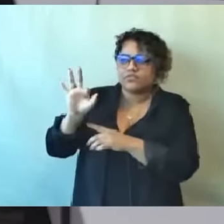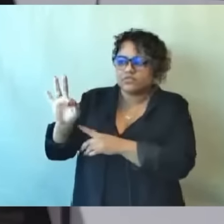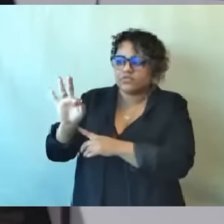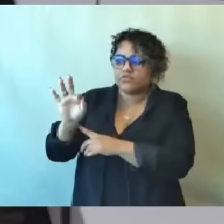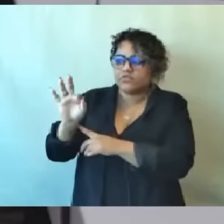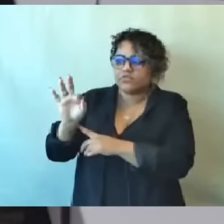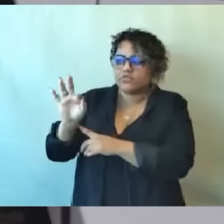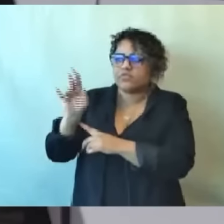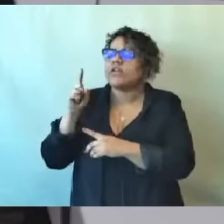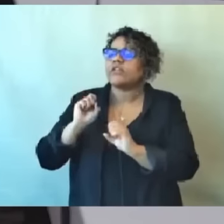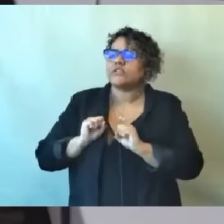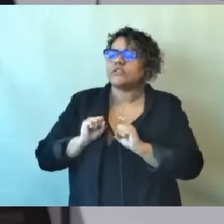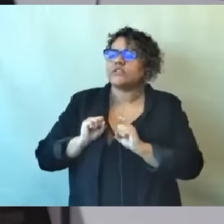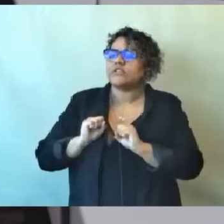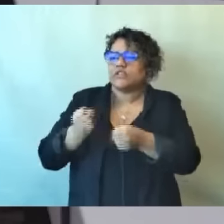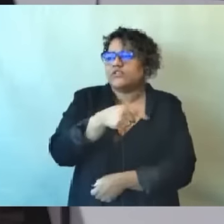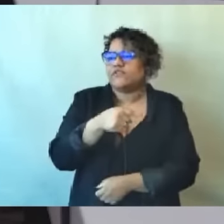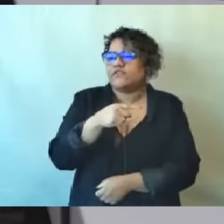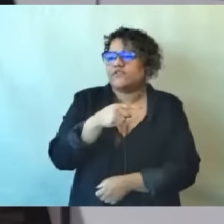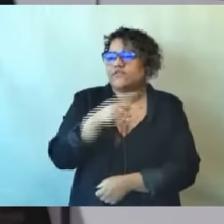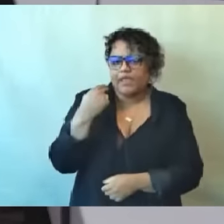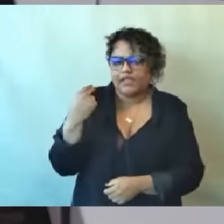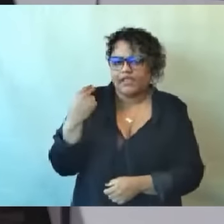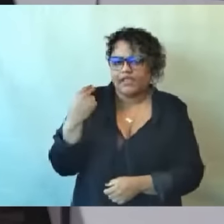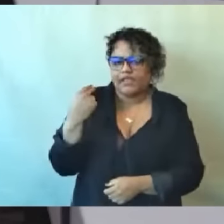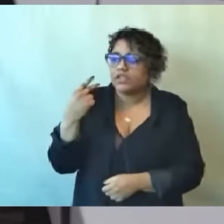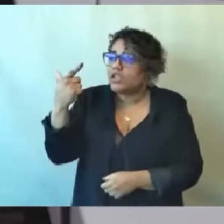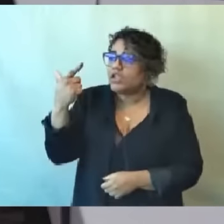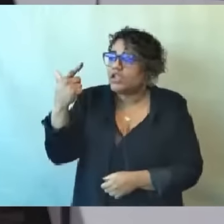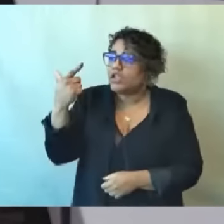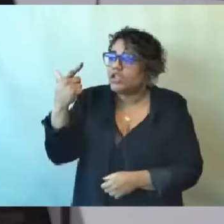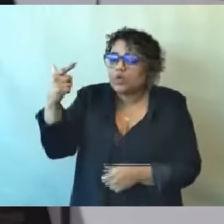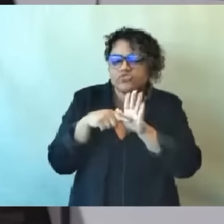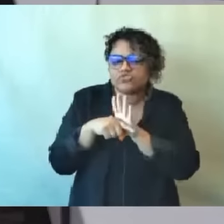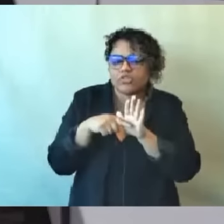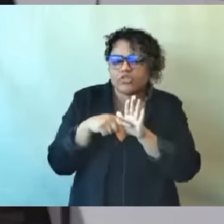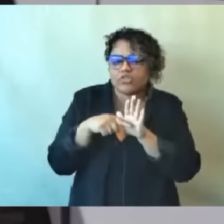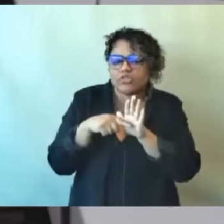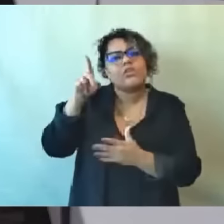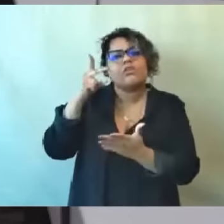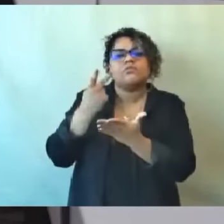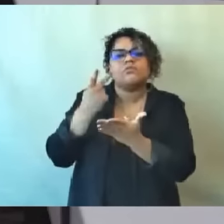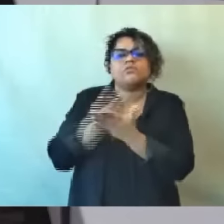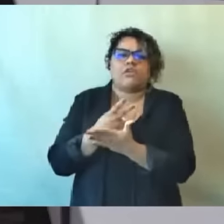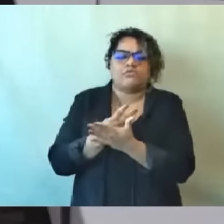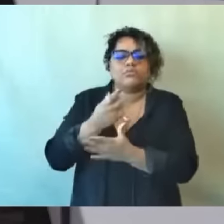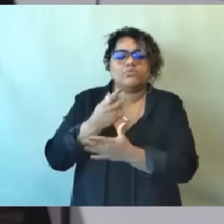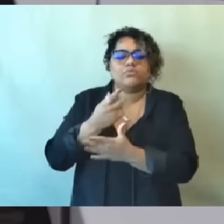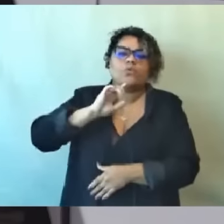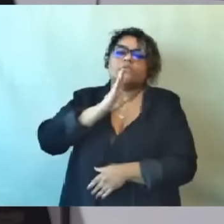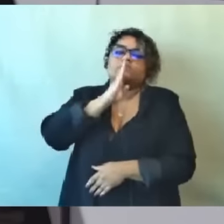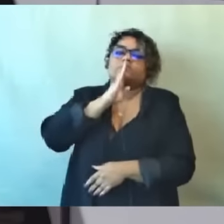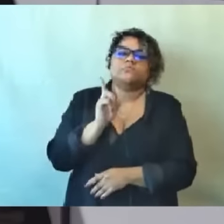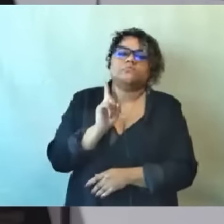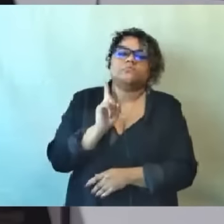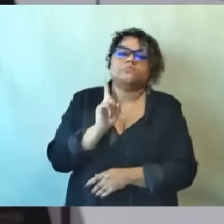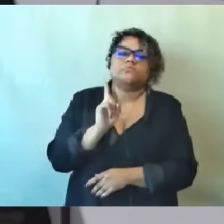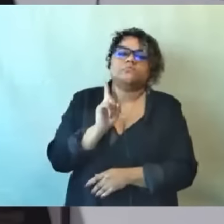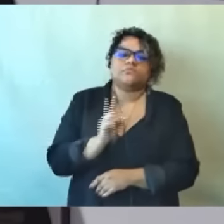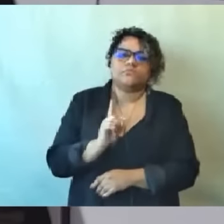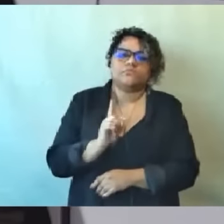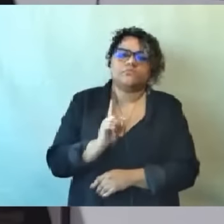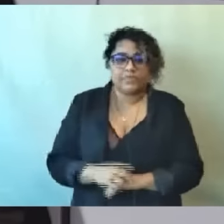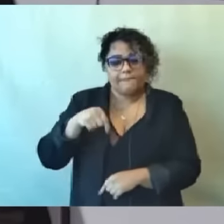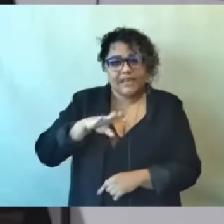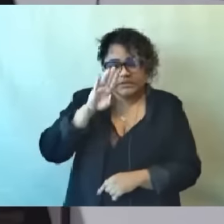Isso é que a gente não pode ficar em silêncio. Mas vamos trazer para o problema de Belo Horizonte, porque, diferente de São Paulo, que está tendo dificuldade para abrir uma CPI,